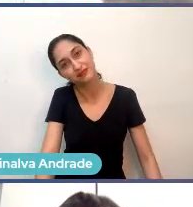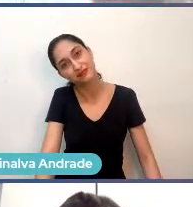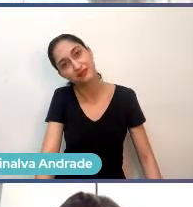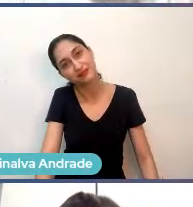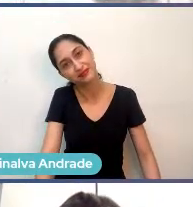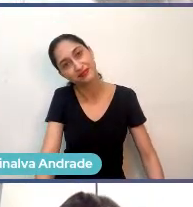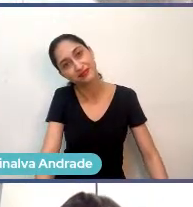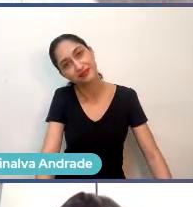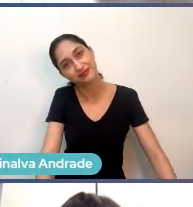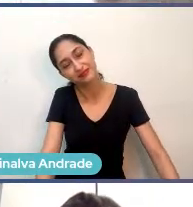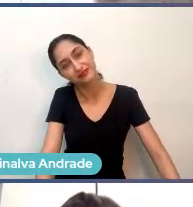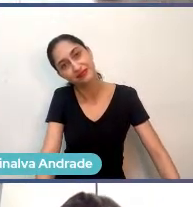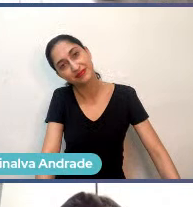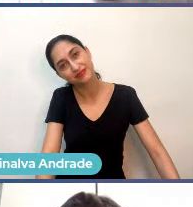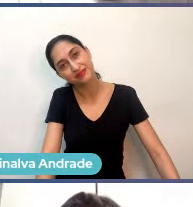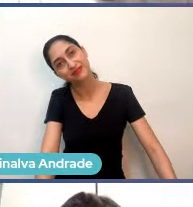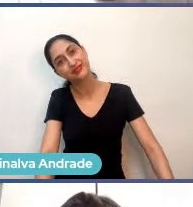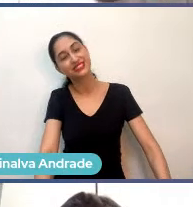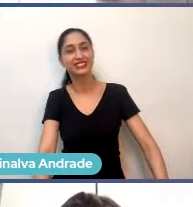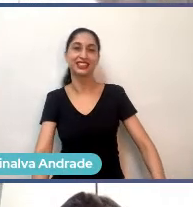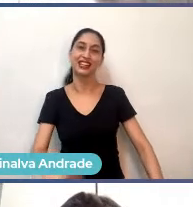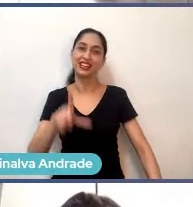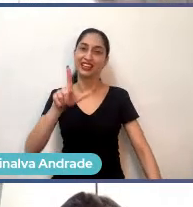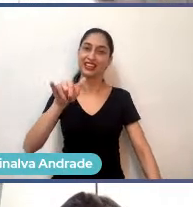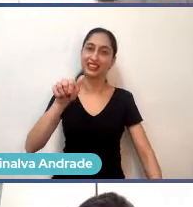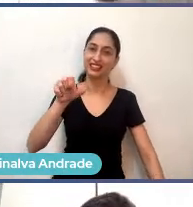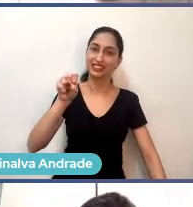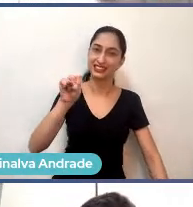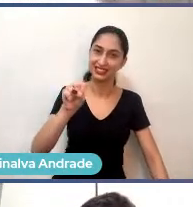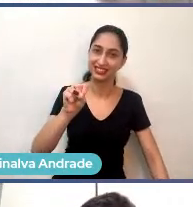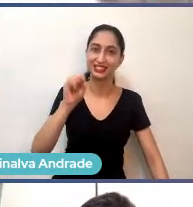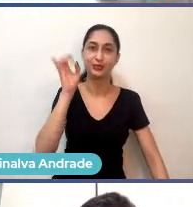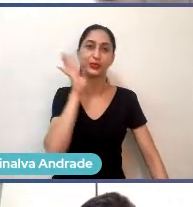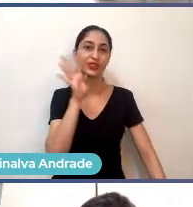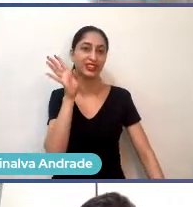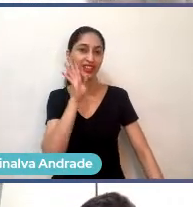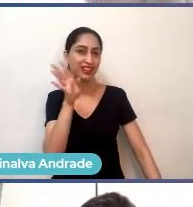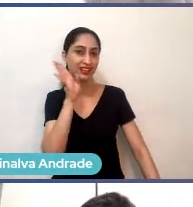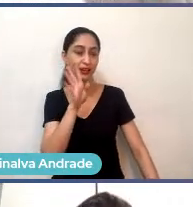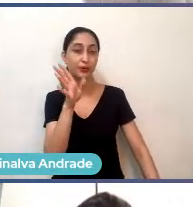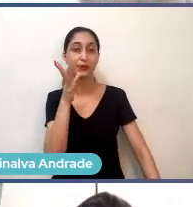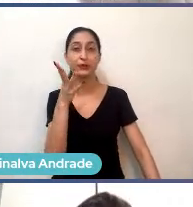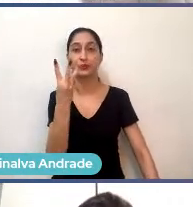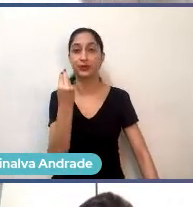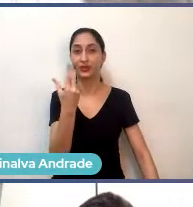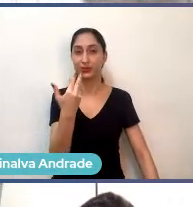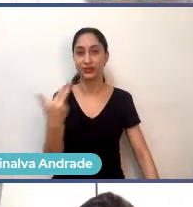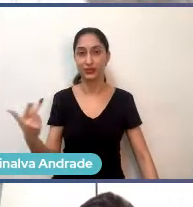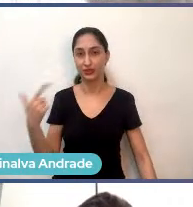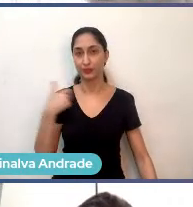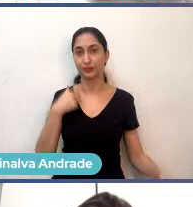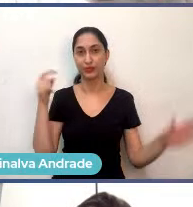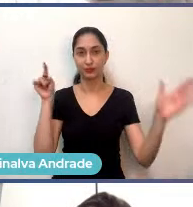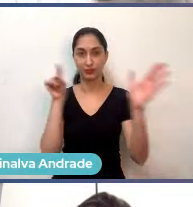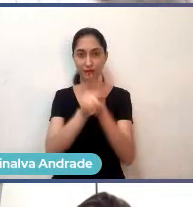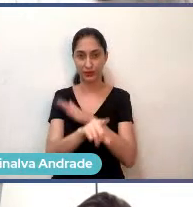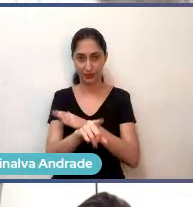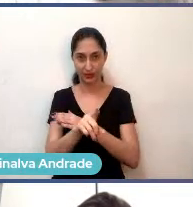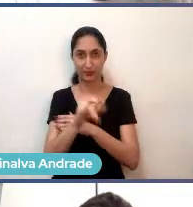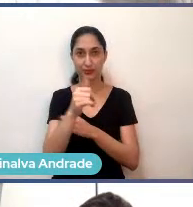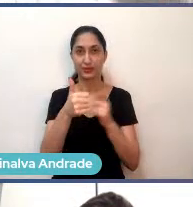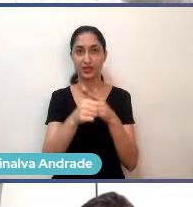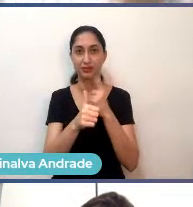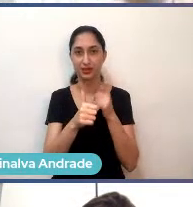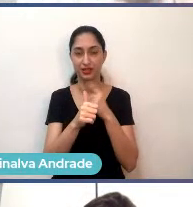Boa. E aí, Laís? Legal, hein? Bastante coisa. Vou fazer a primeira pergunta de todas, que acho que é